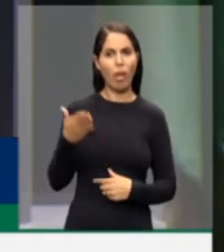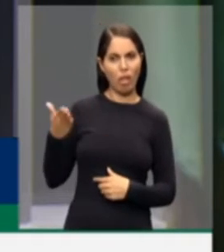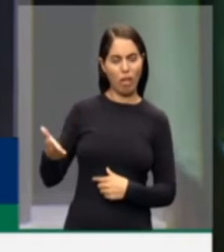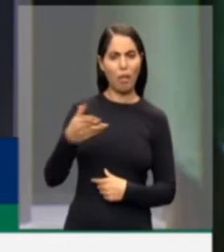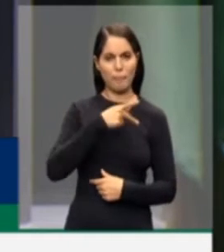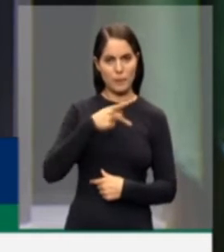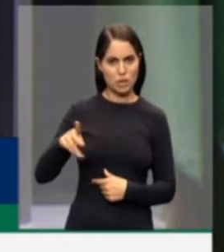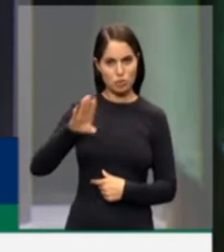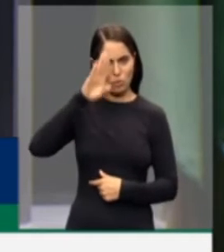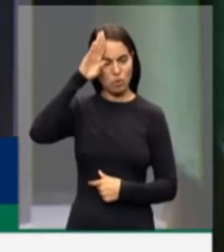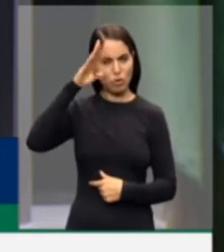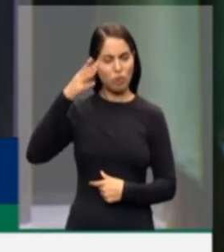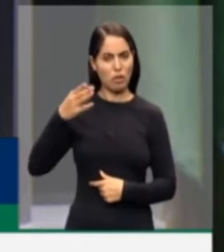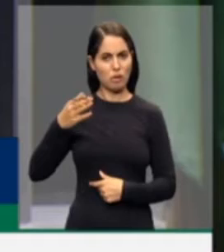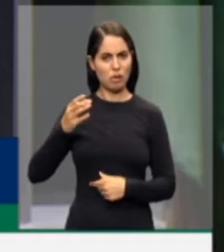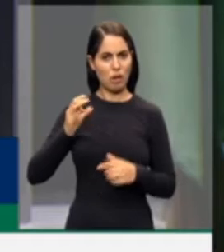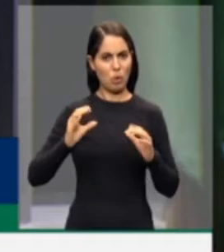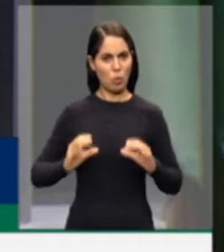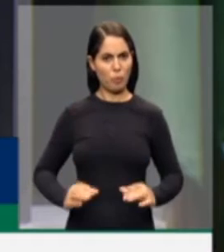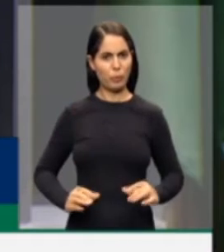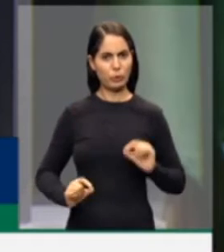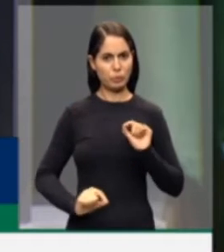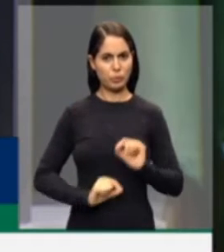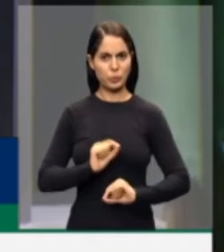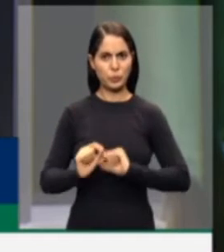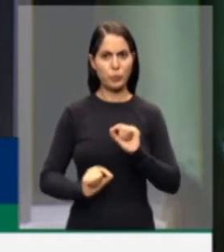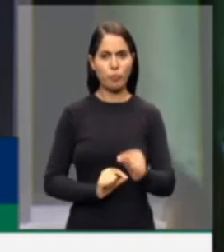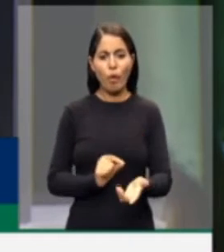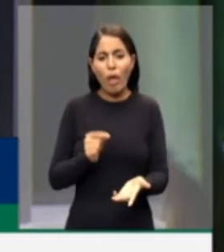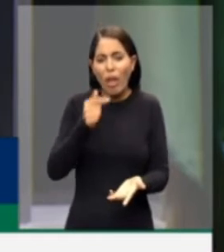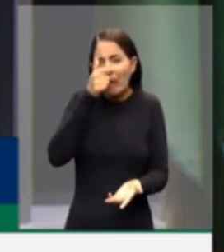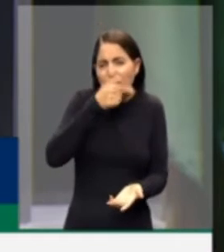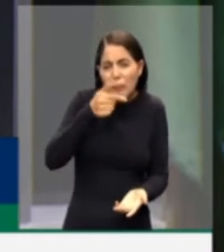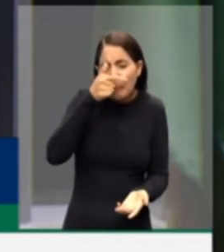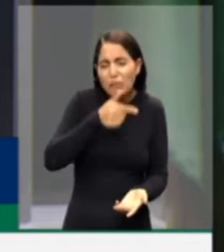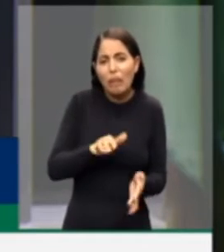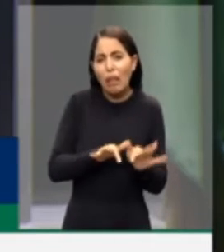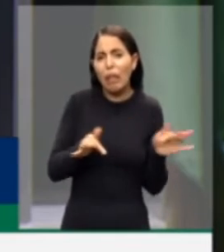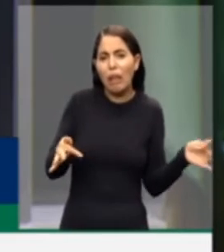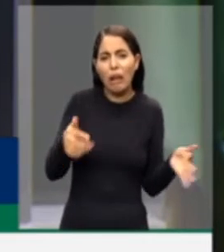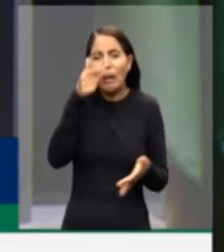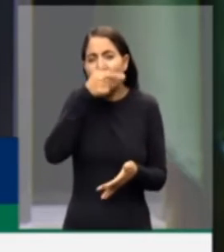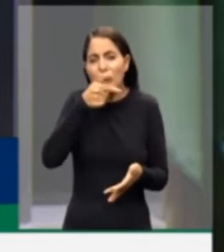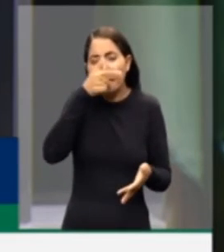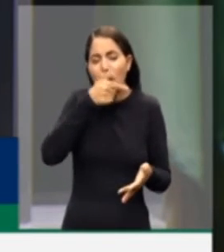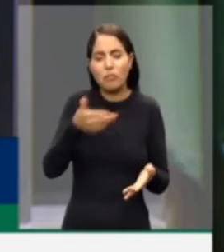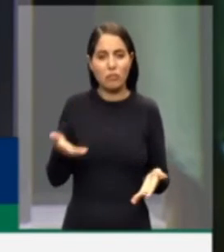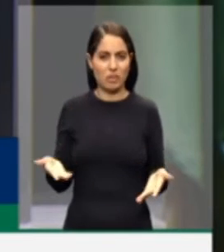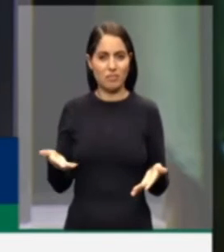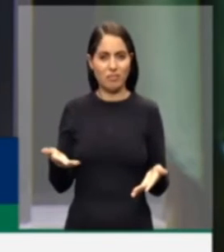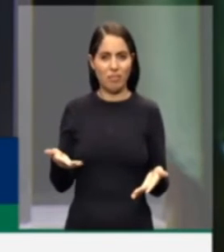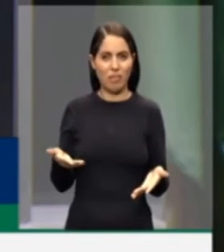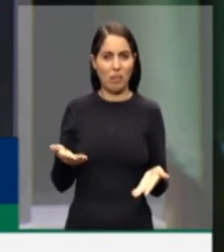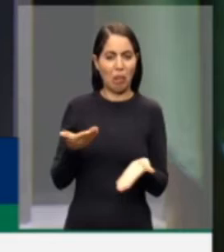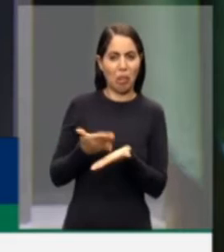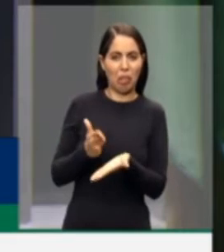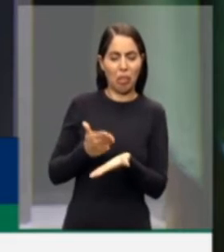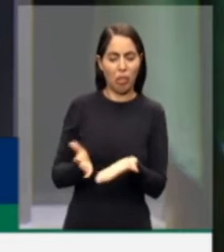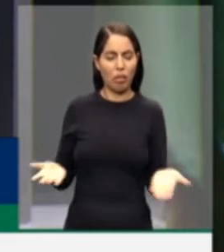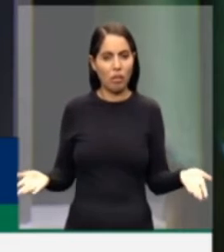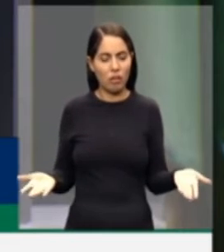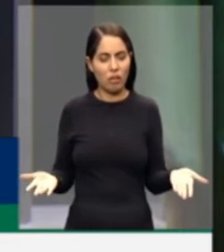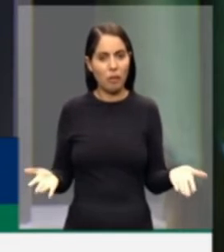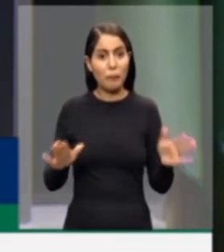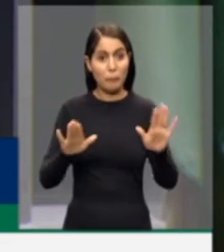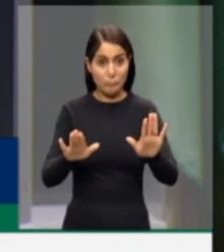que a pandemia era uma gripezinha. Desdenhou, ignorou a força e o potencial destrutivo